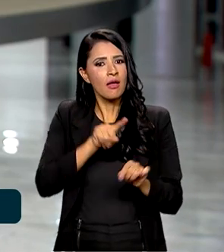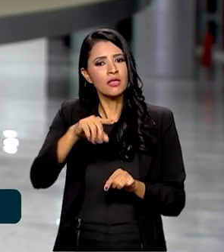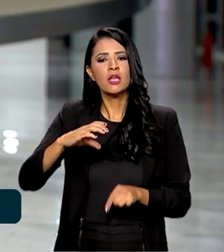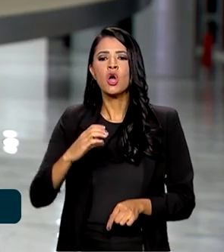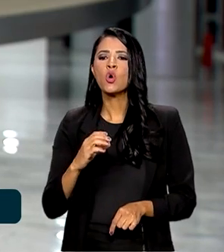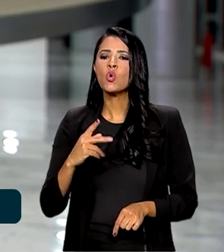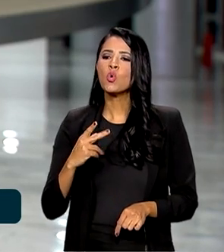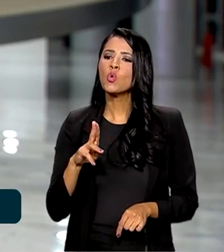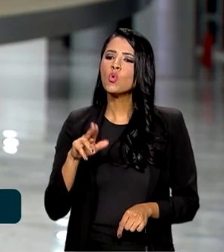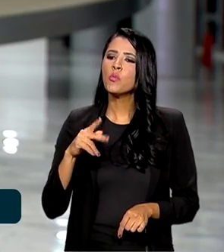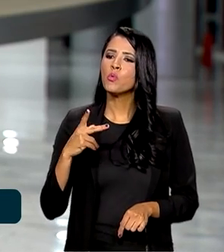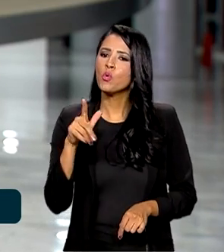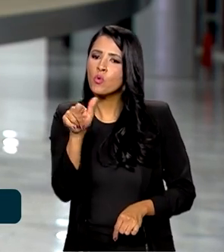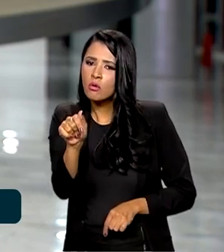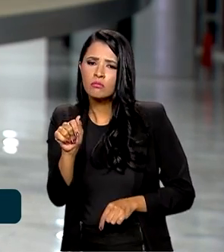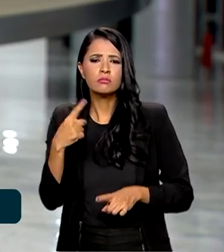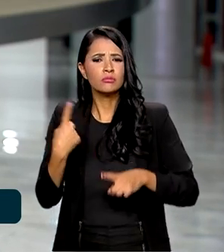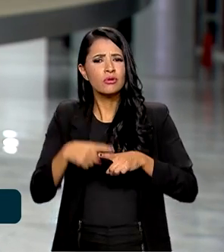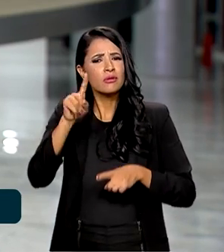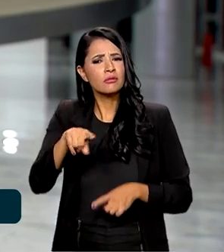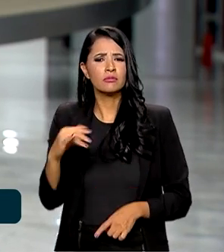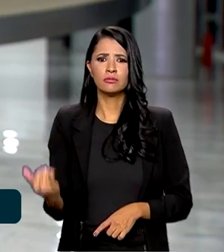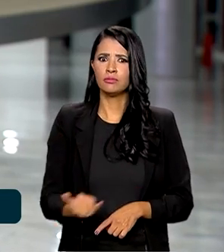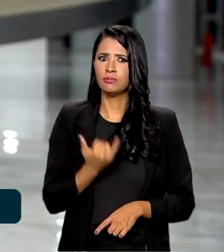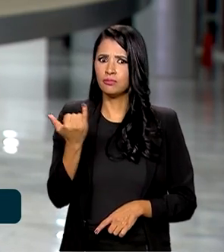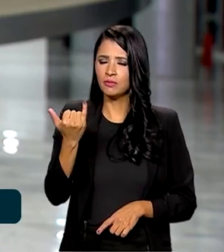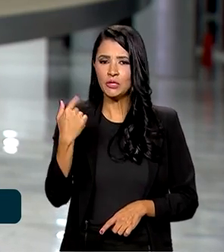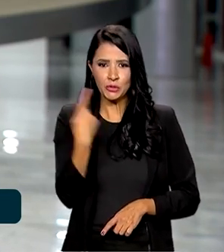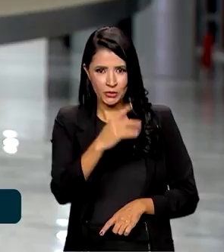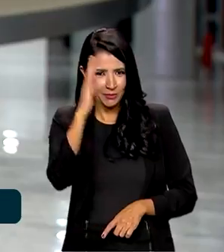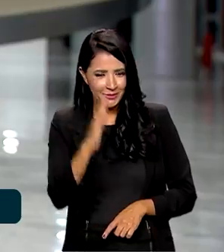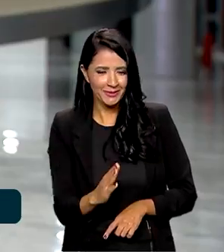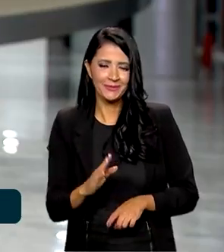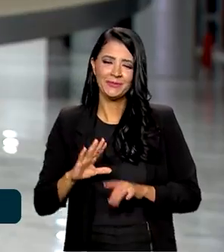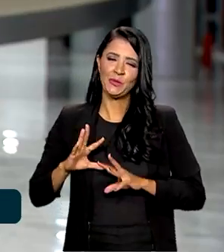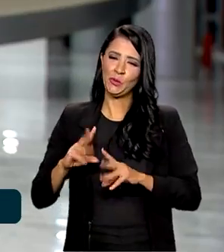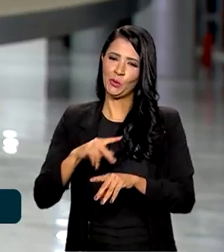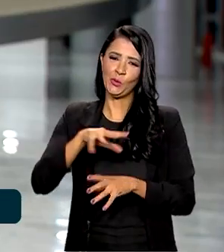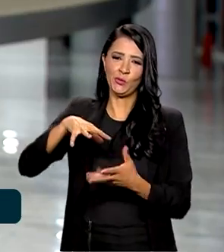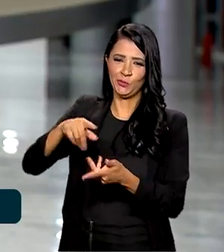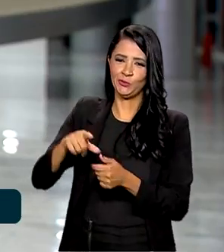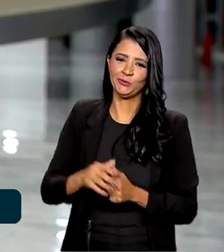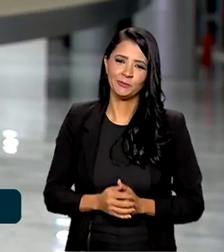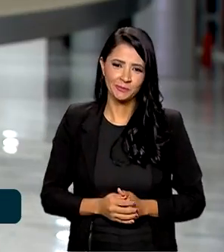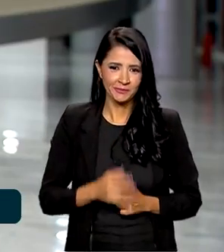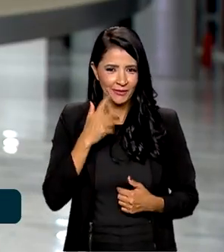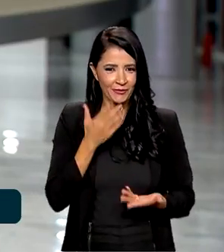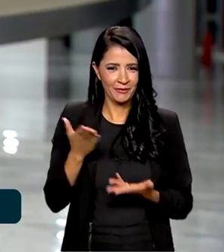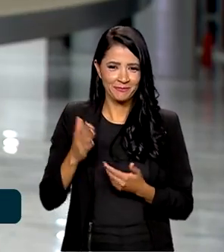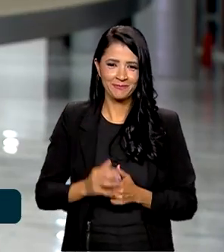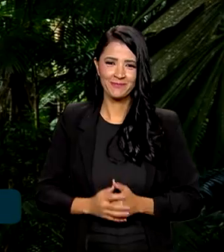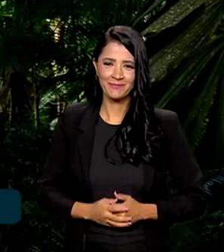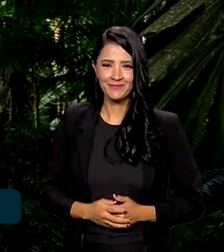cúpula e por que é tão importante não só para o Brasil como para o mundo. Vamos assistir.